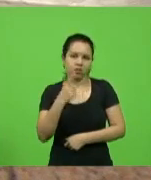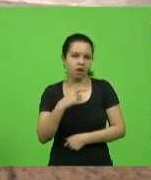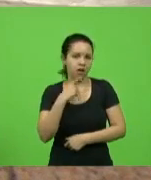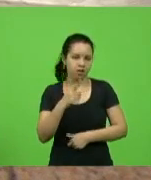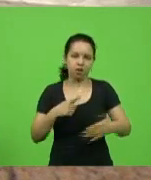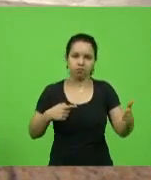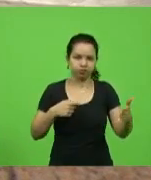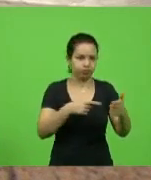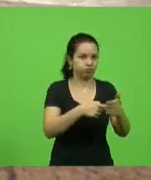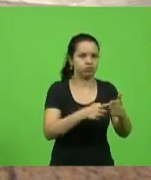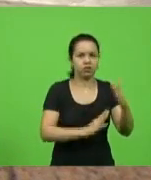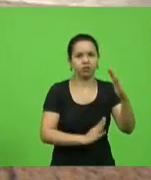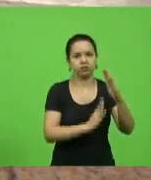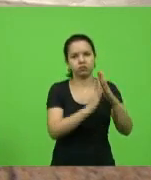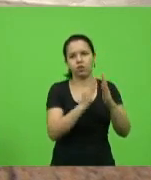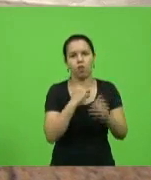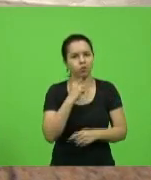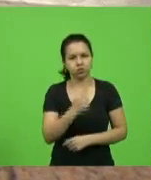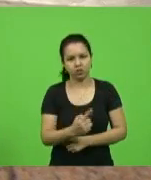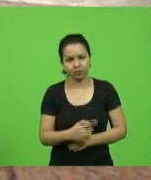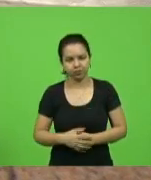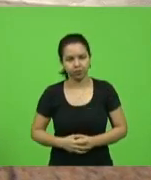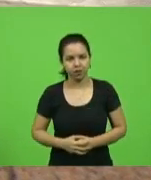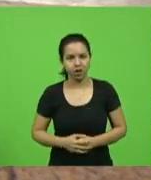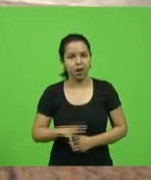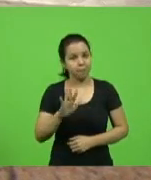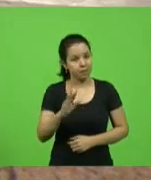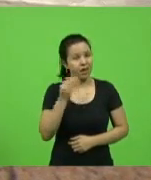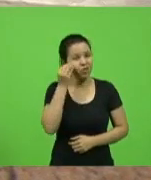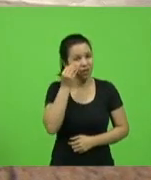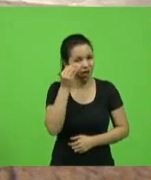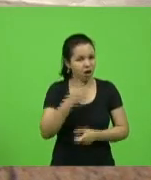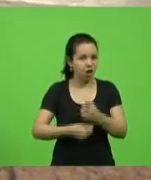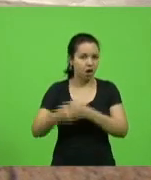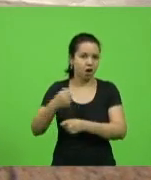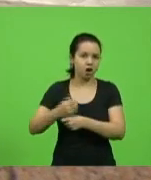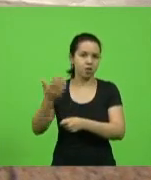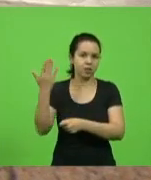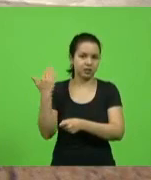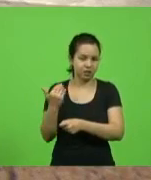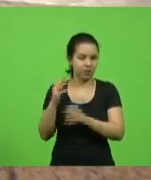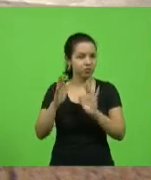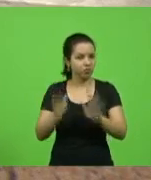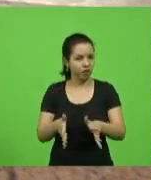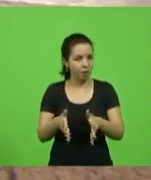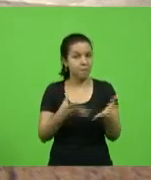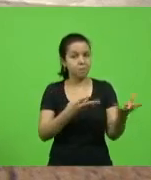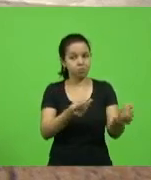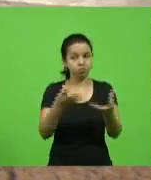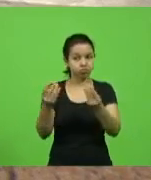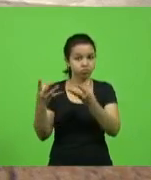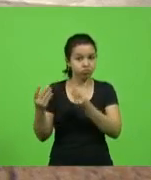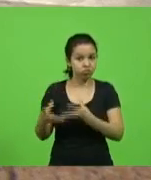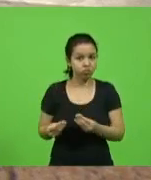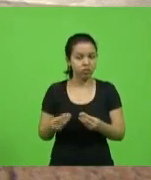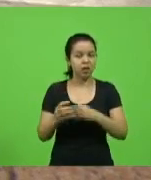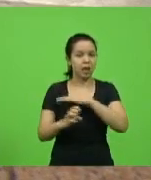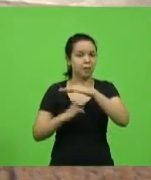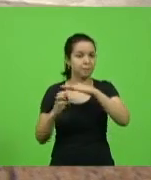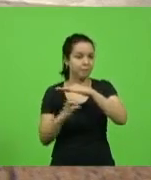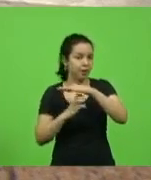nós tivemos a experiência disso no ano passado, deputado Marcos Vieira, onde centenas de empresas catarinenses